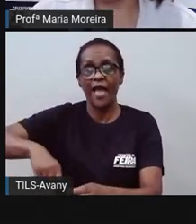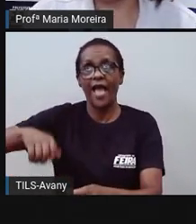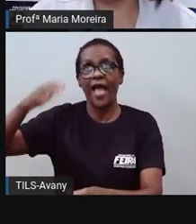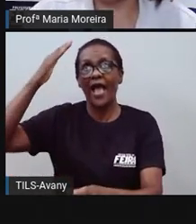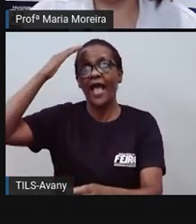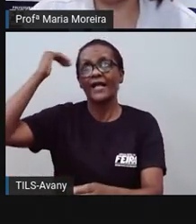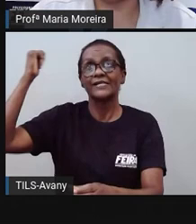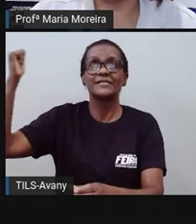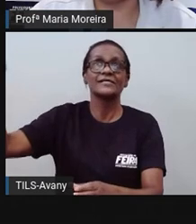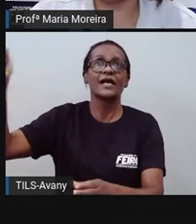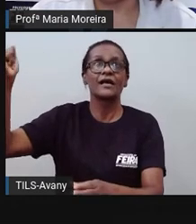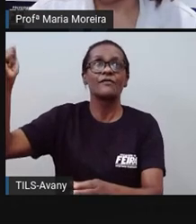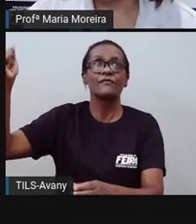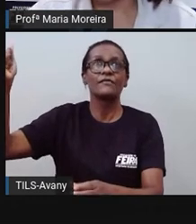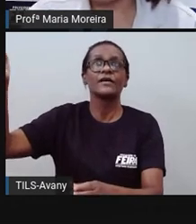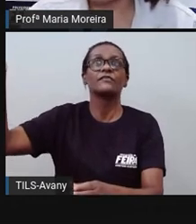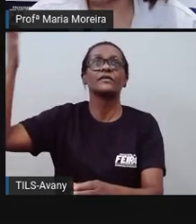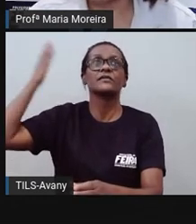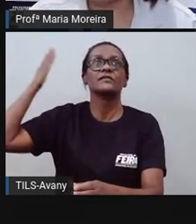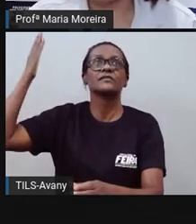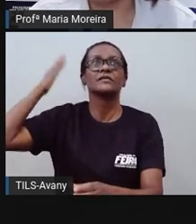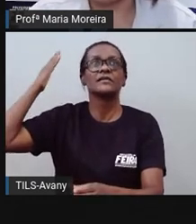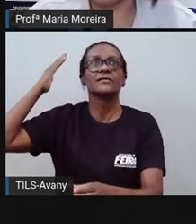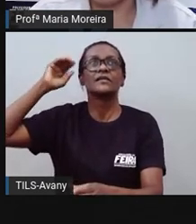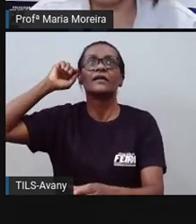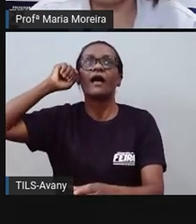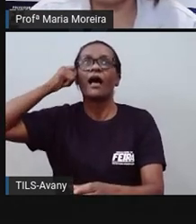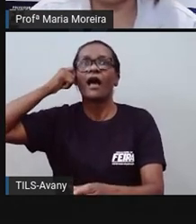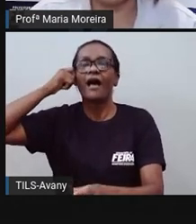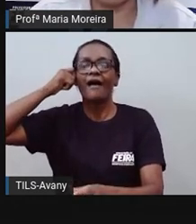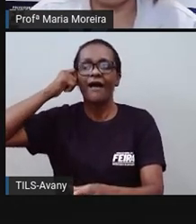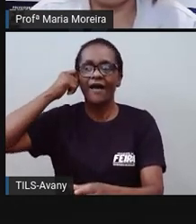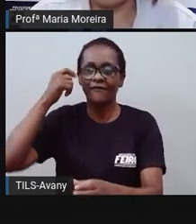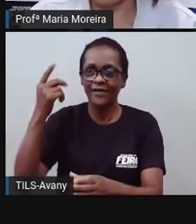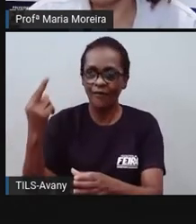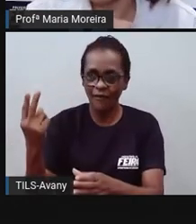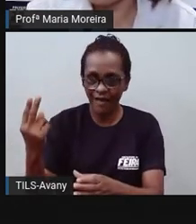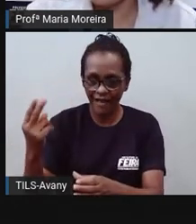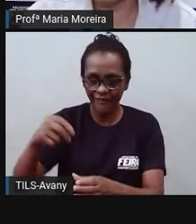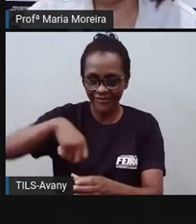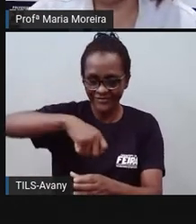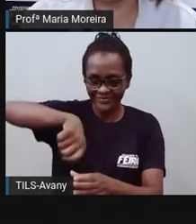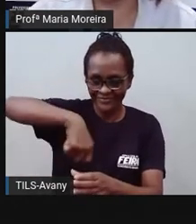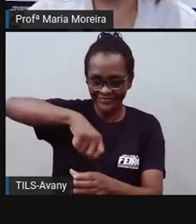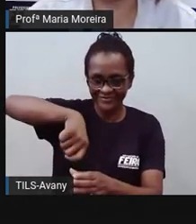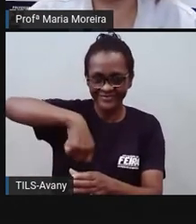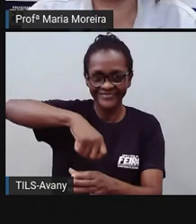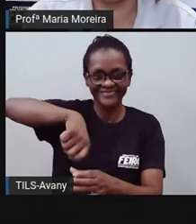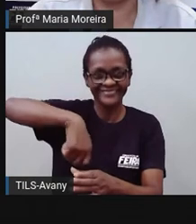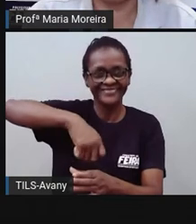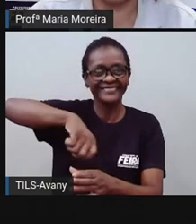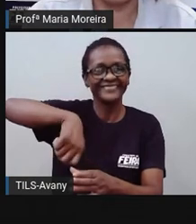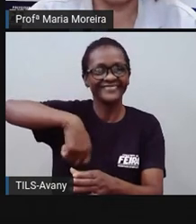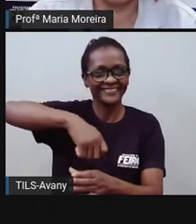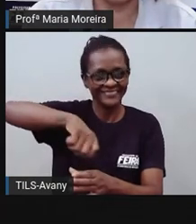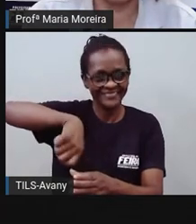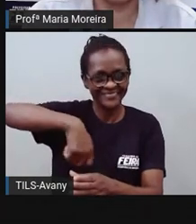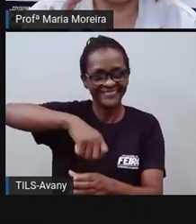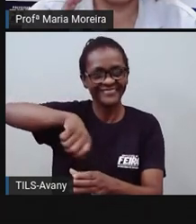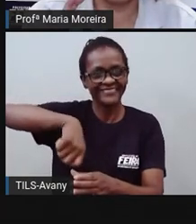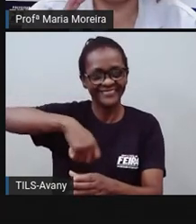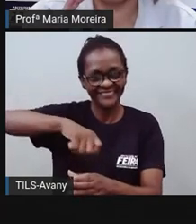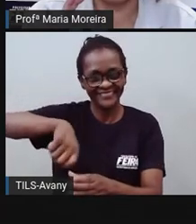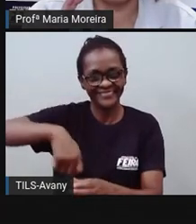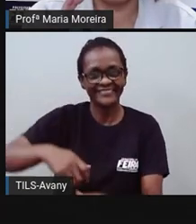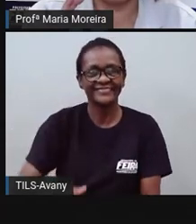dar o toque especial dela, não vai? Se Pró Suzana, ela for fazer uma comida, ela vai dar um toquezinho ali diferente, por sinal, a Pró Suzana